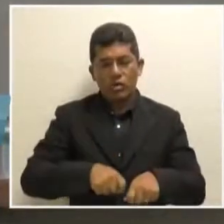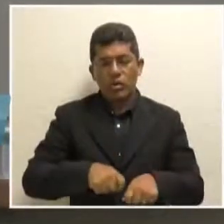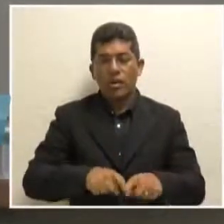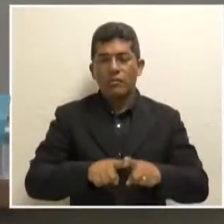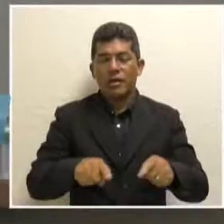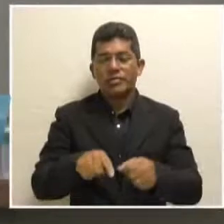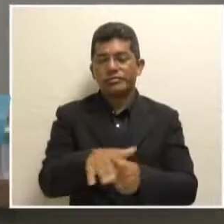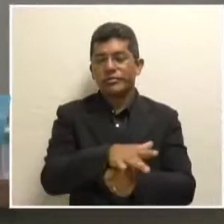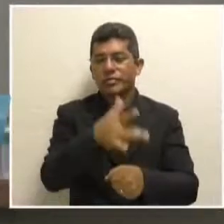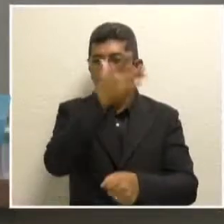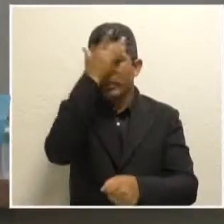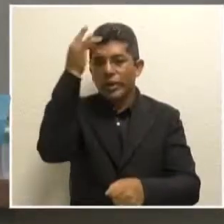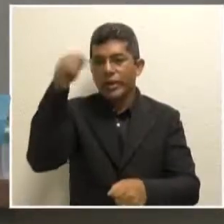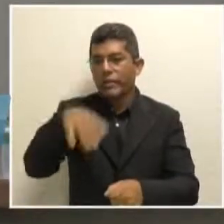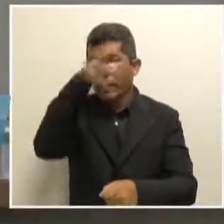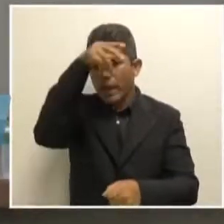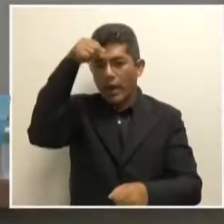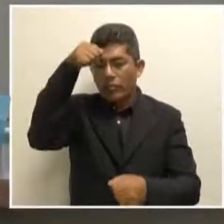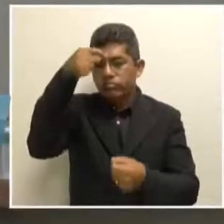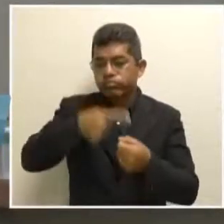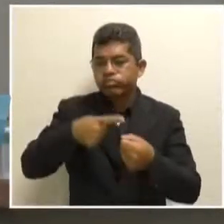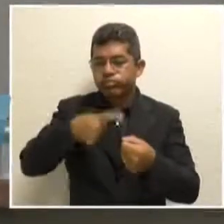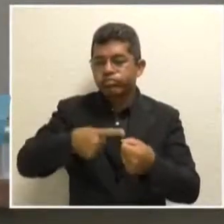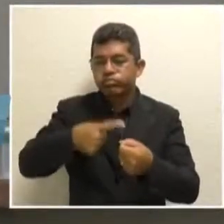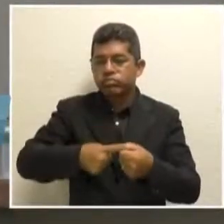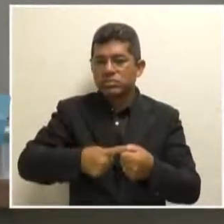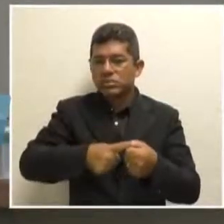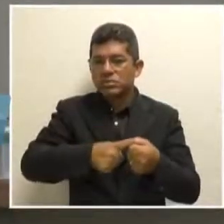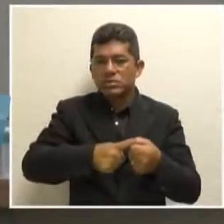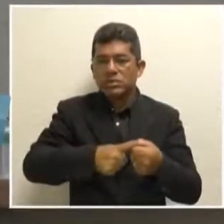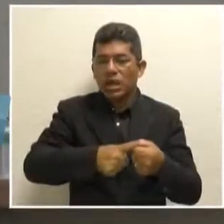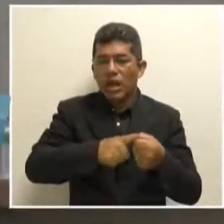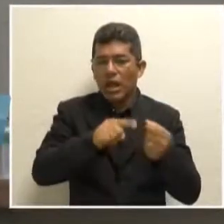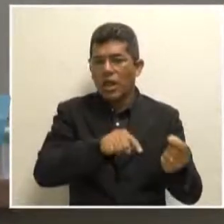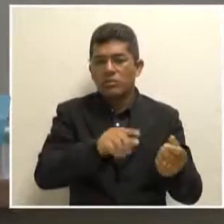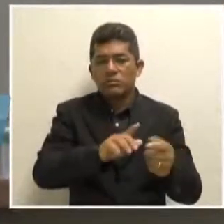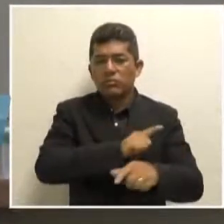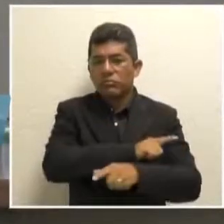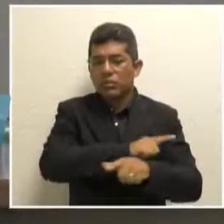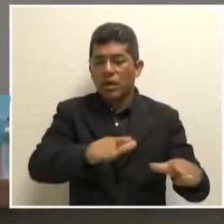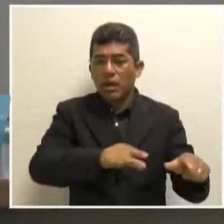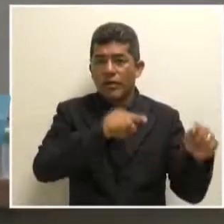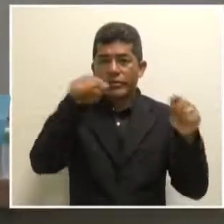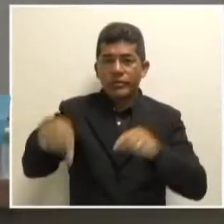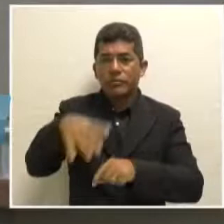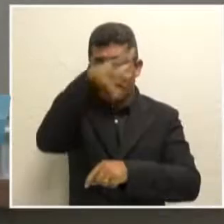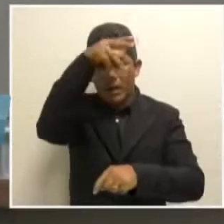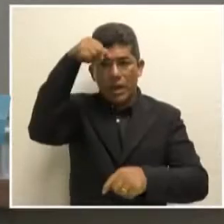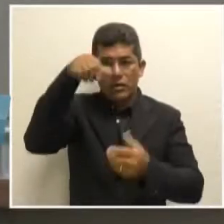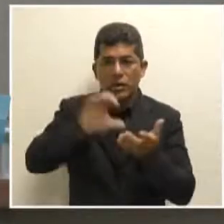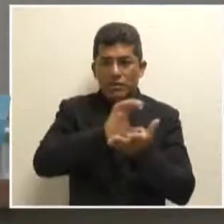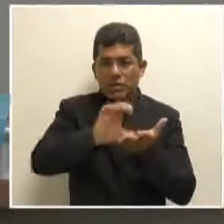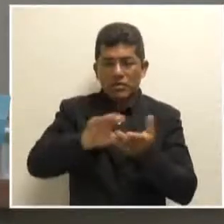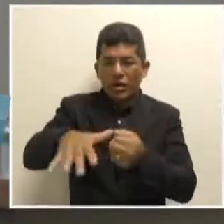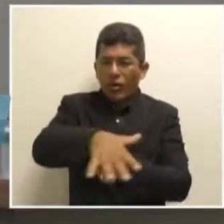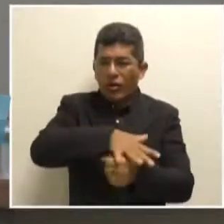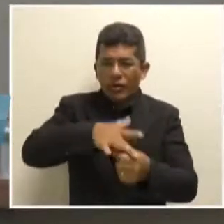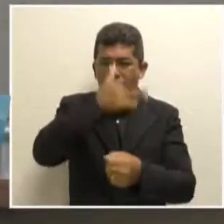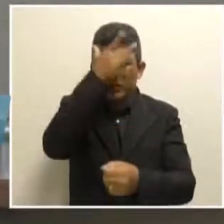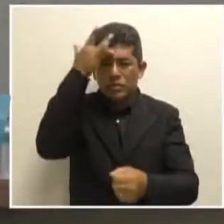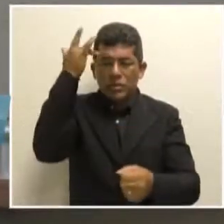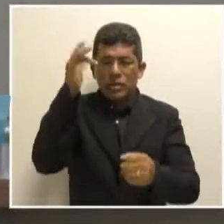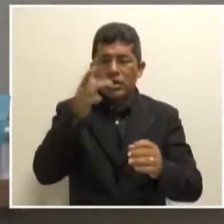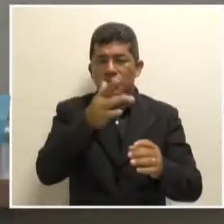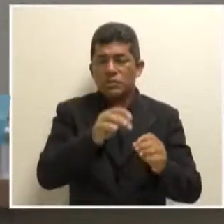lotando os hospitais aqui, é o pessoal que não tem lá no interior saúde. É o pessoal